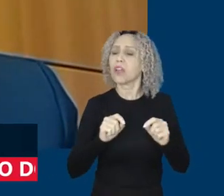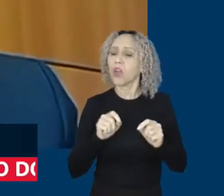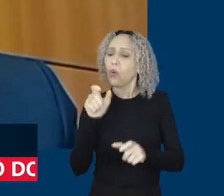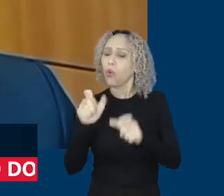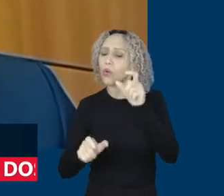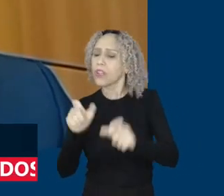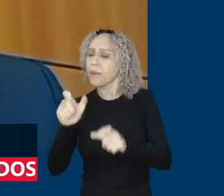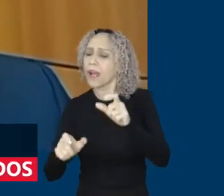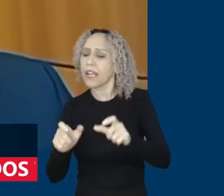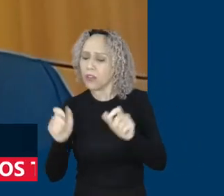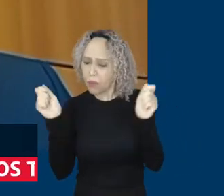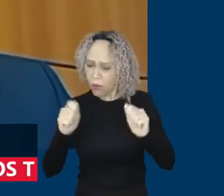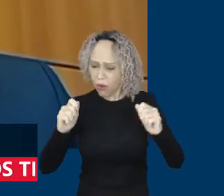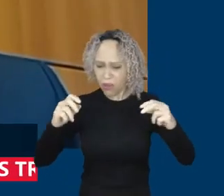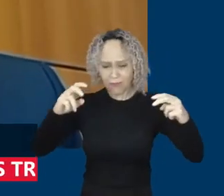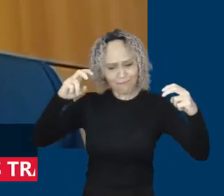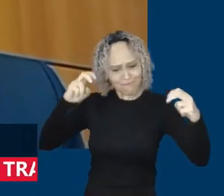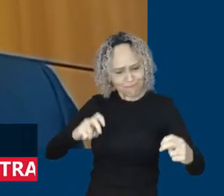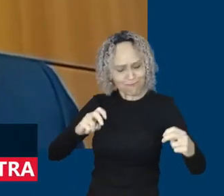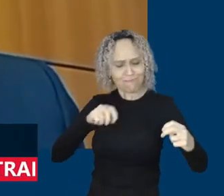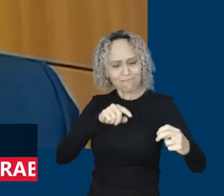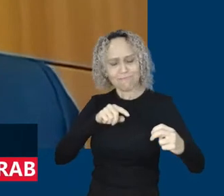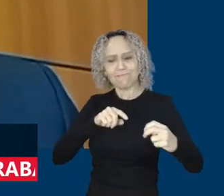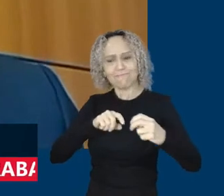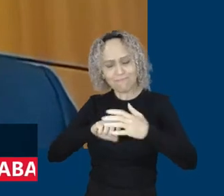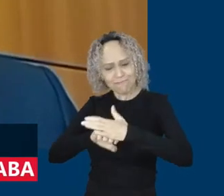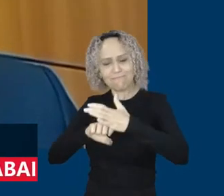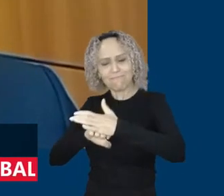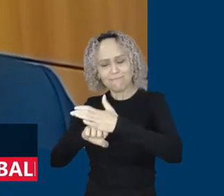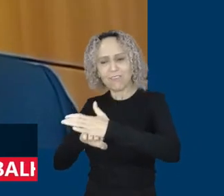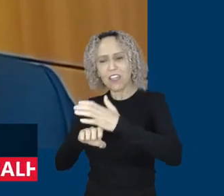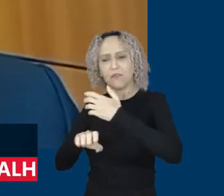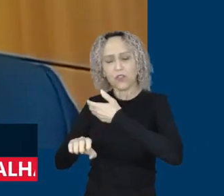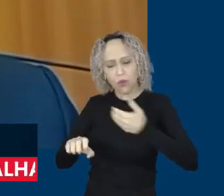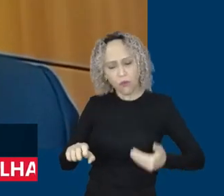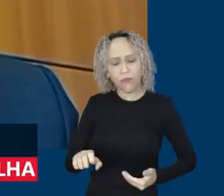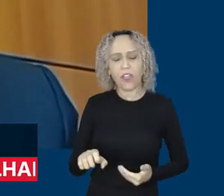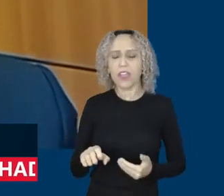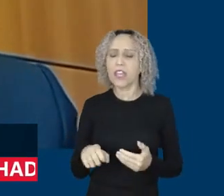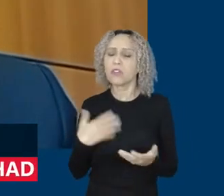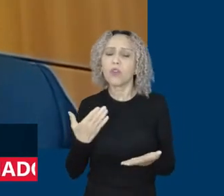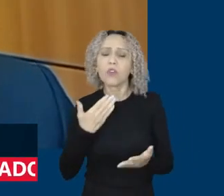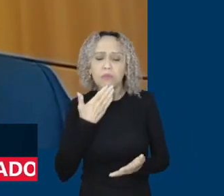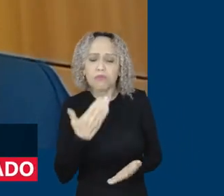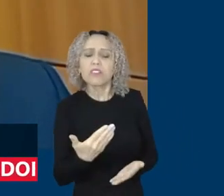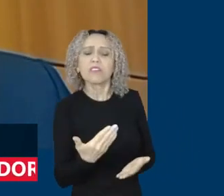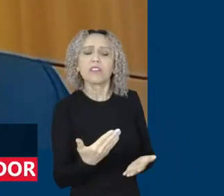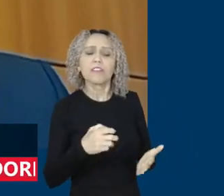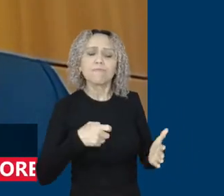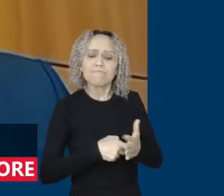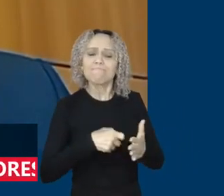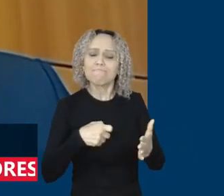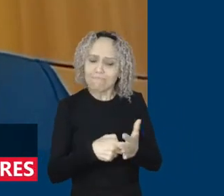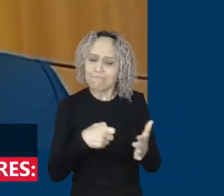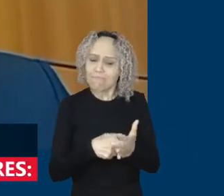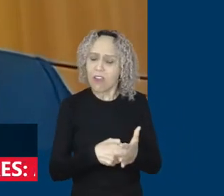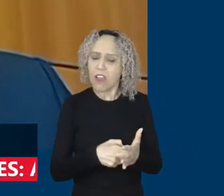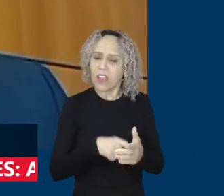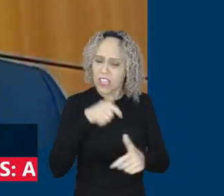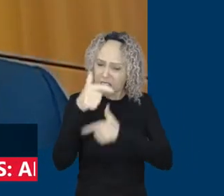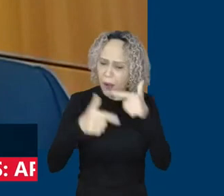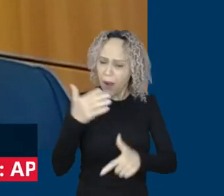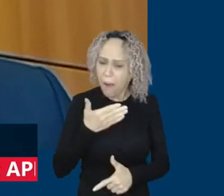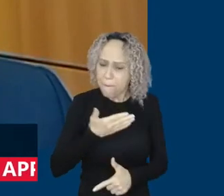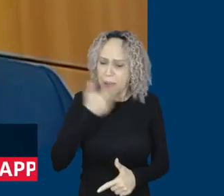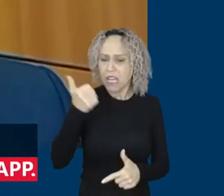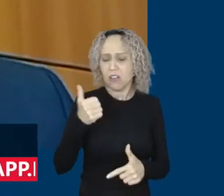mesa e reivindicar e garantir melhores condições de trabalho, melhores condições de salários. Nós queremos, com esse grupo